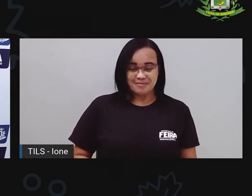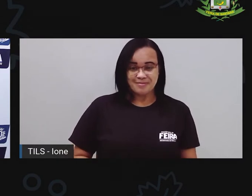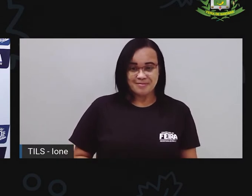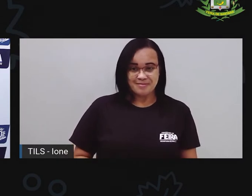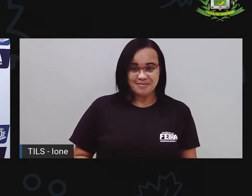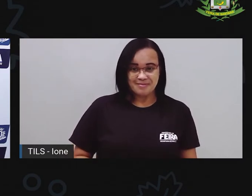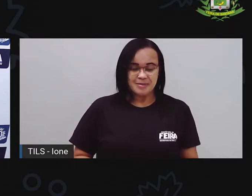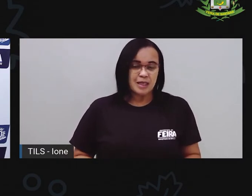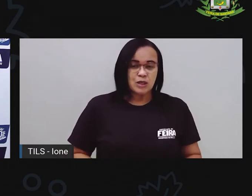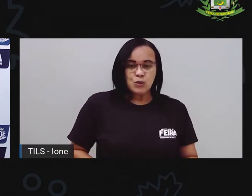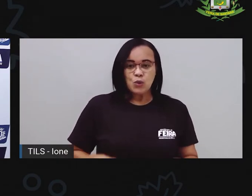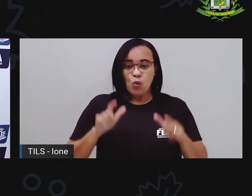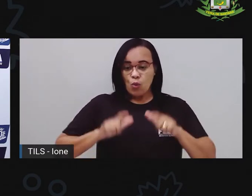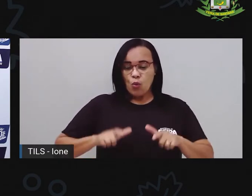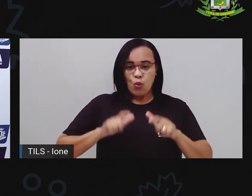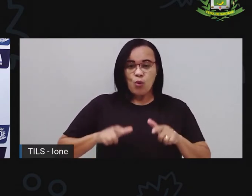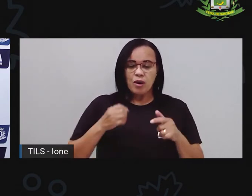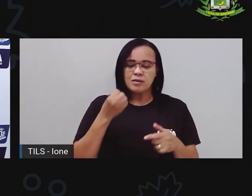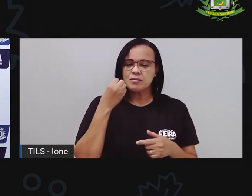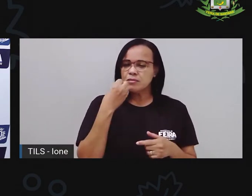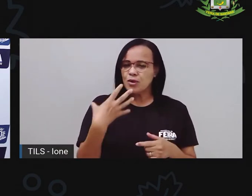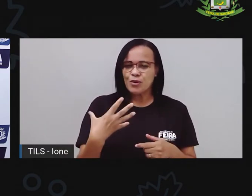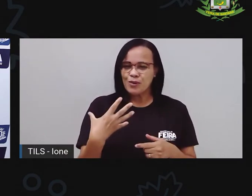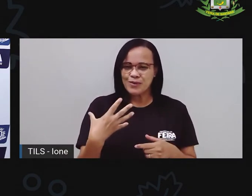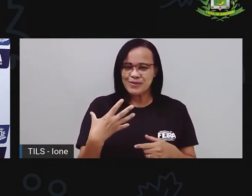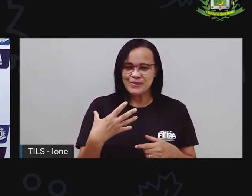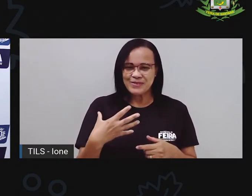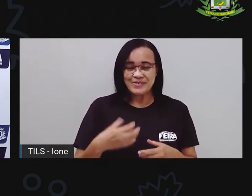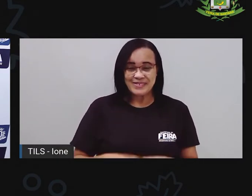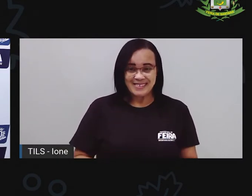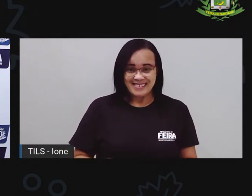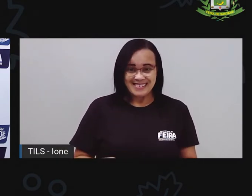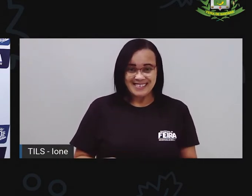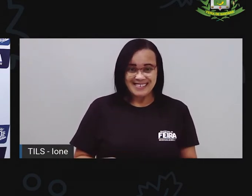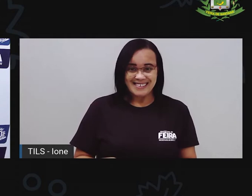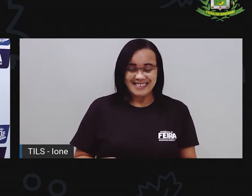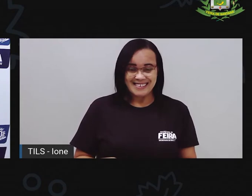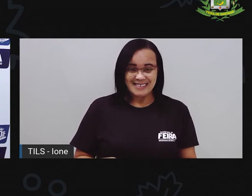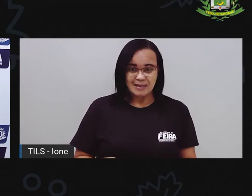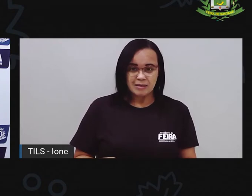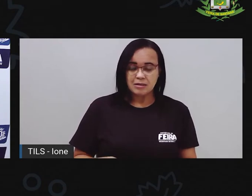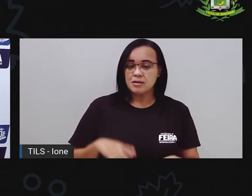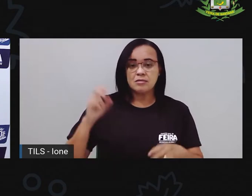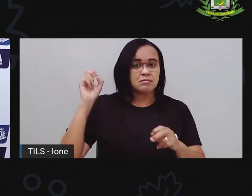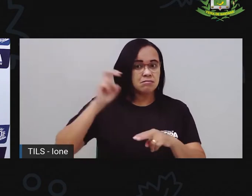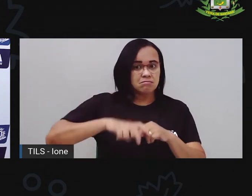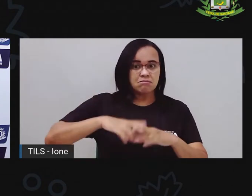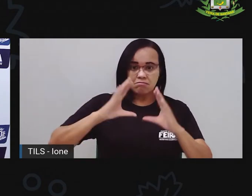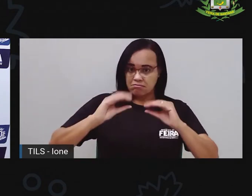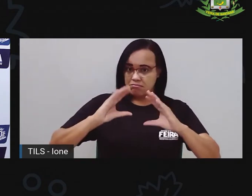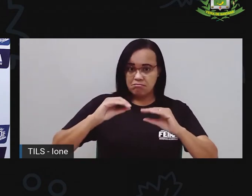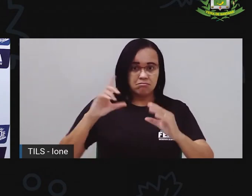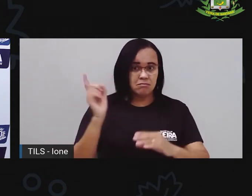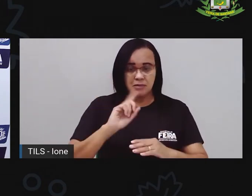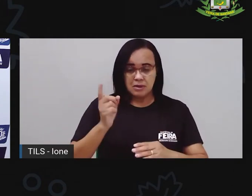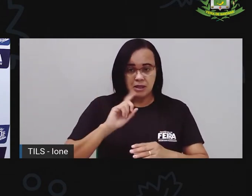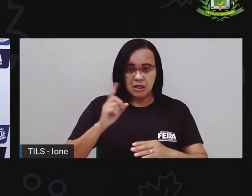Localzinho confortável. Não, confortável não é jogado no sofá ou na cama. É